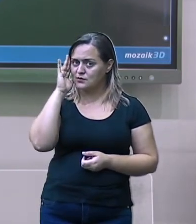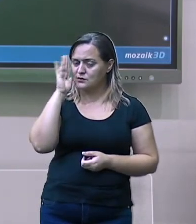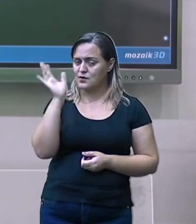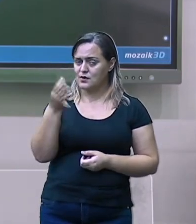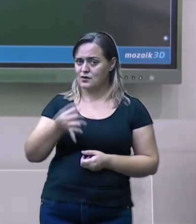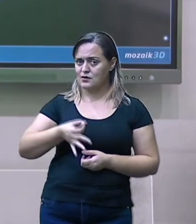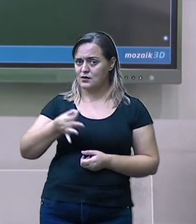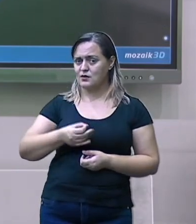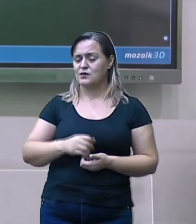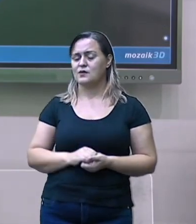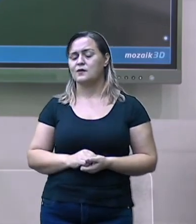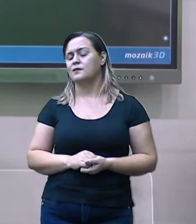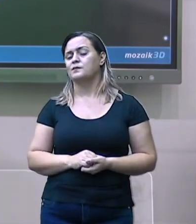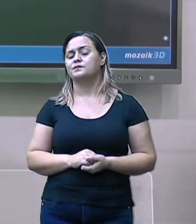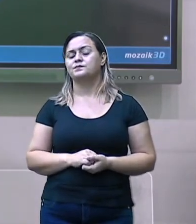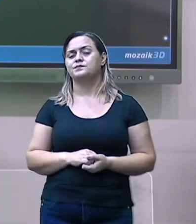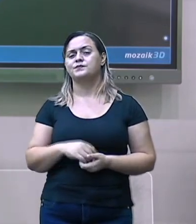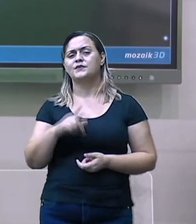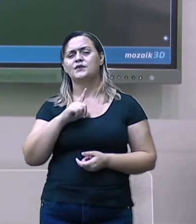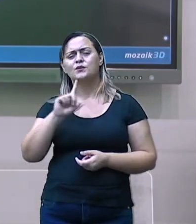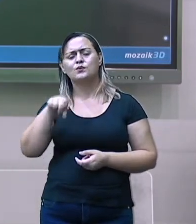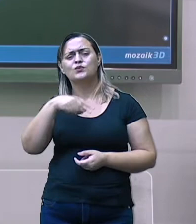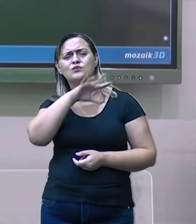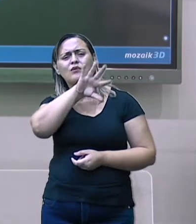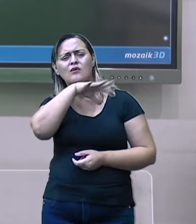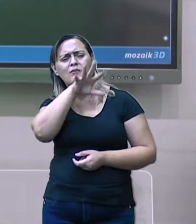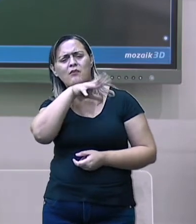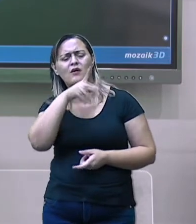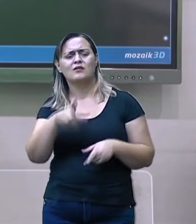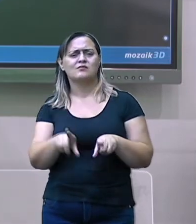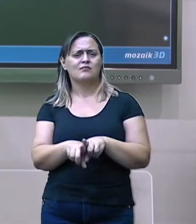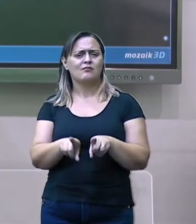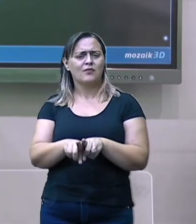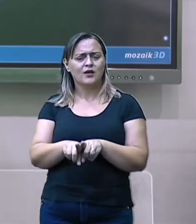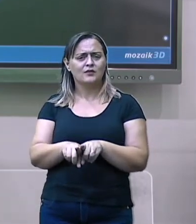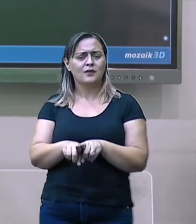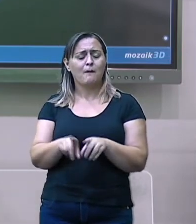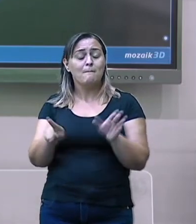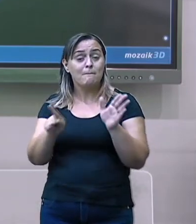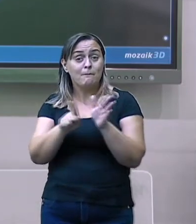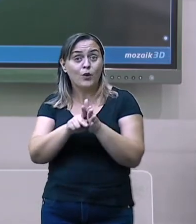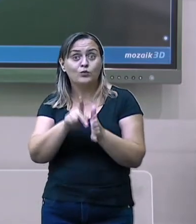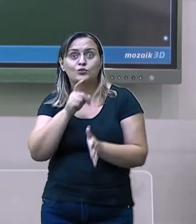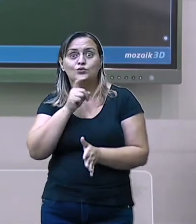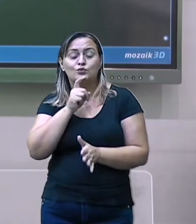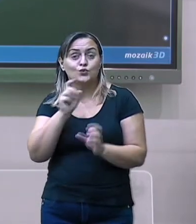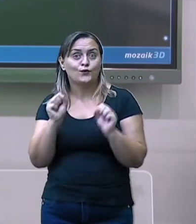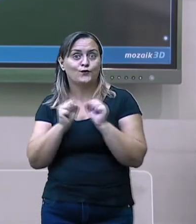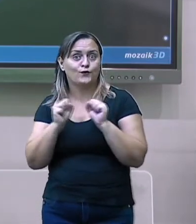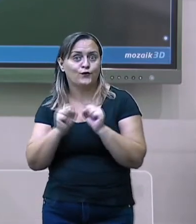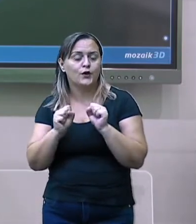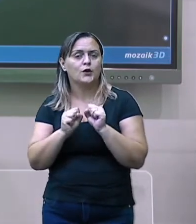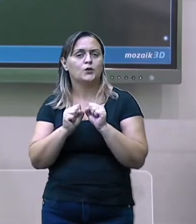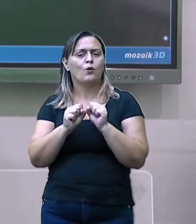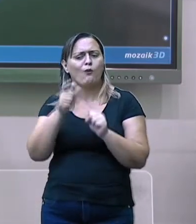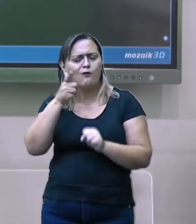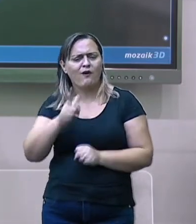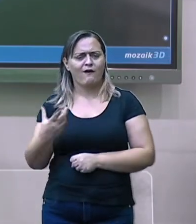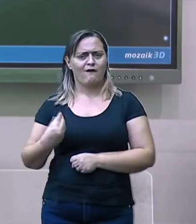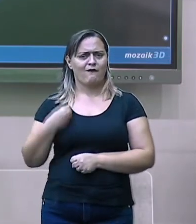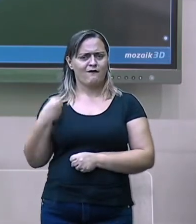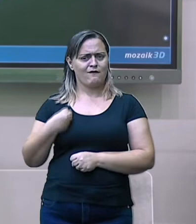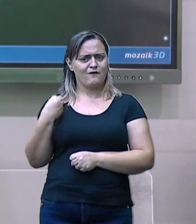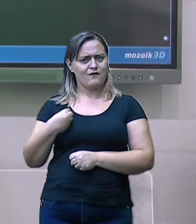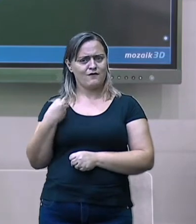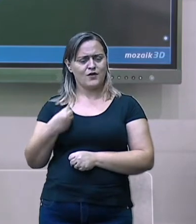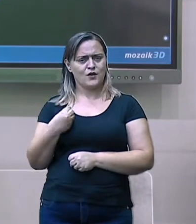Nós temos também outros animais que resistem a esse clima extremamente frio dos povos.